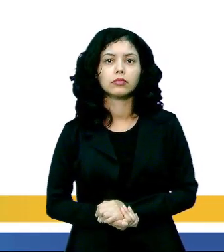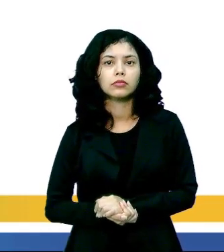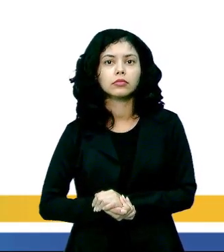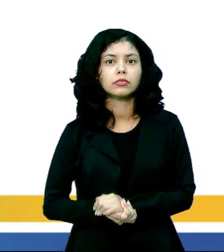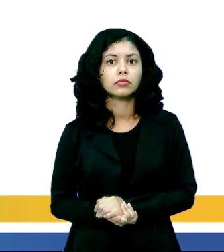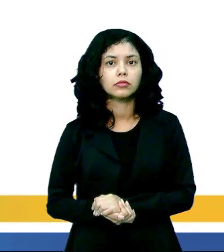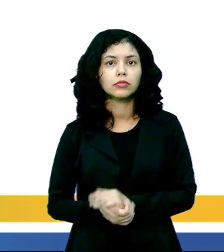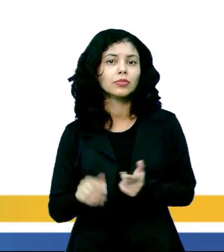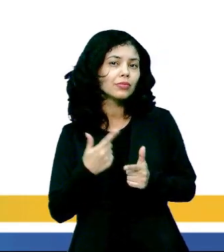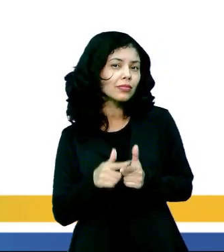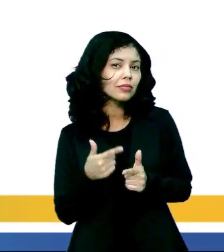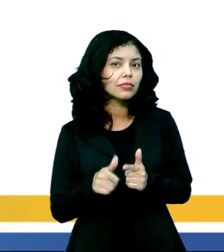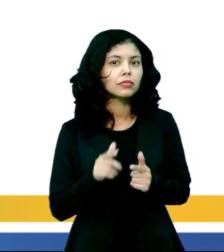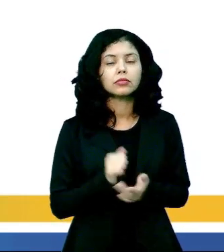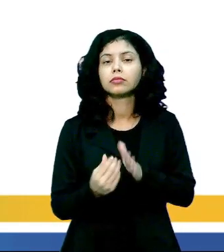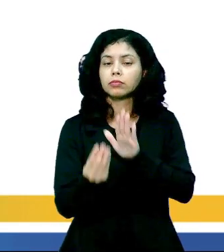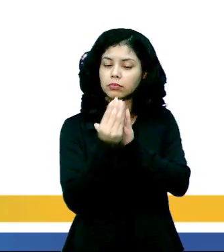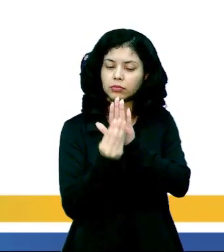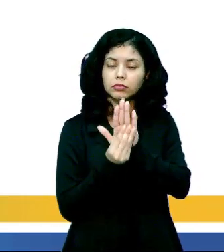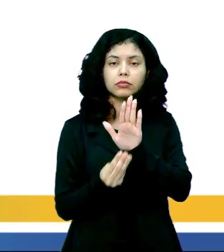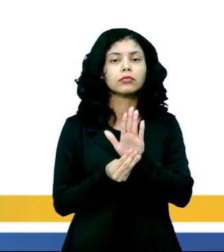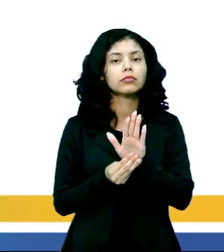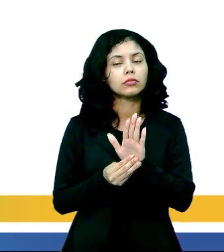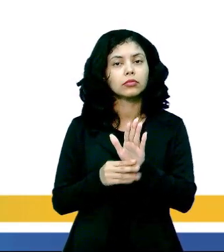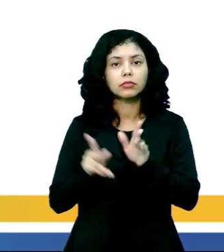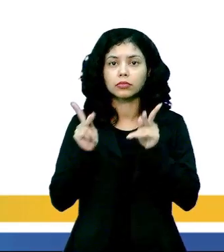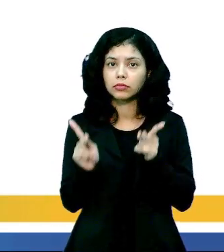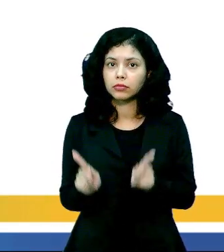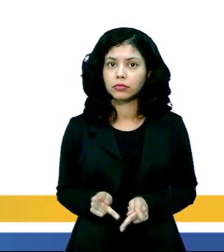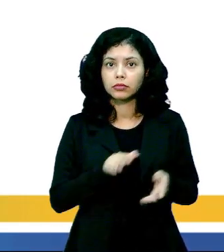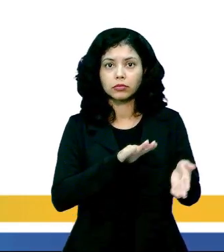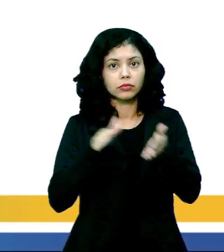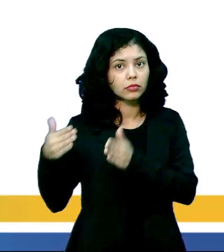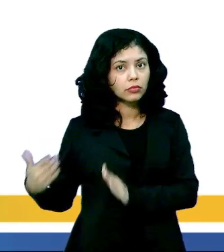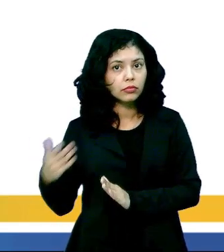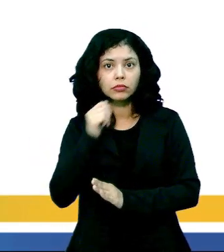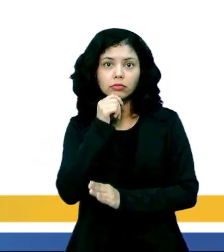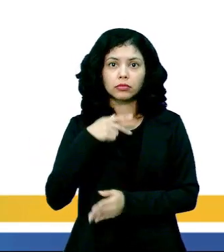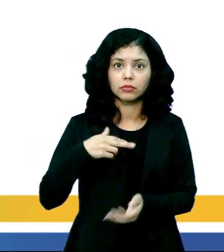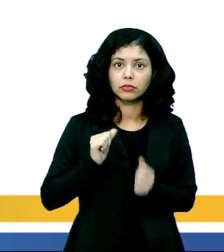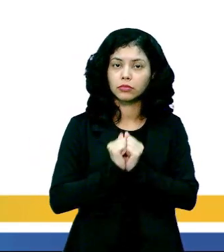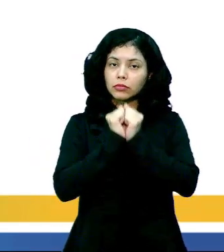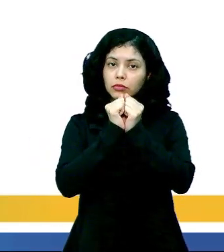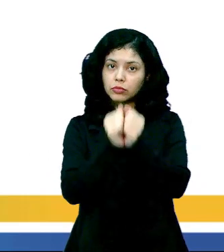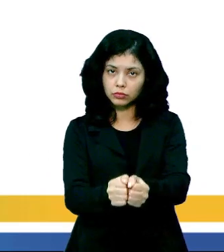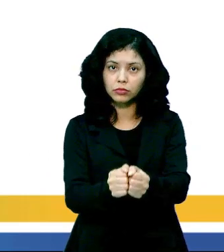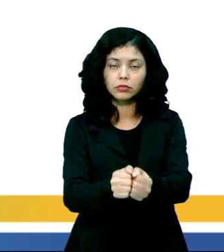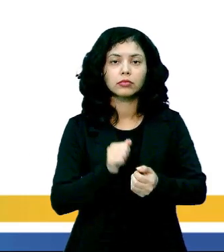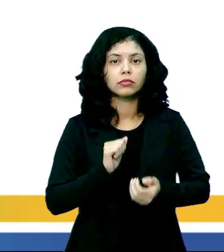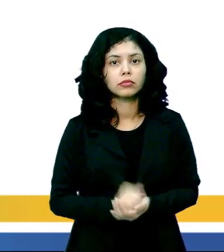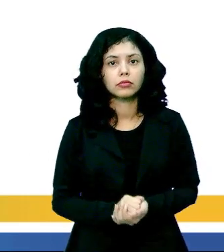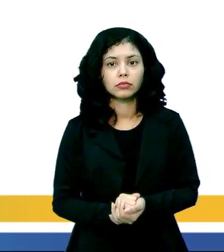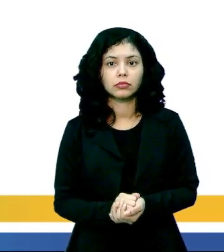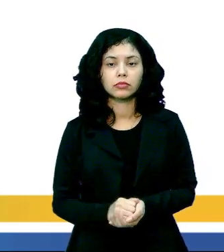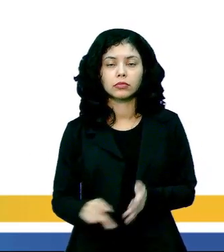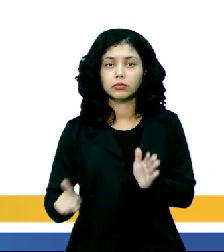A problemática dos padrões de comportamento passou a andar de mãos dadas com os ideais de